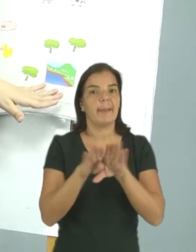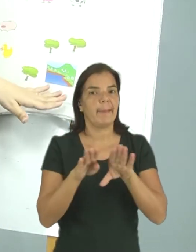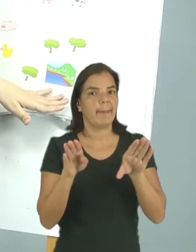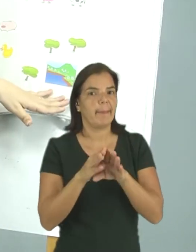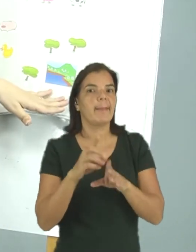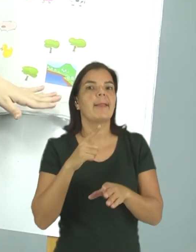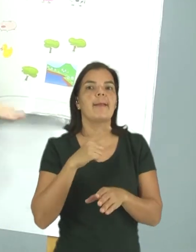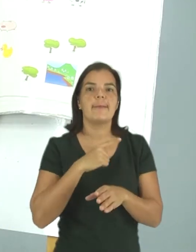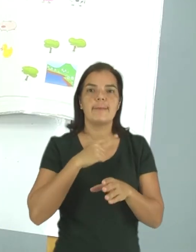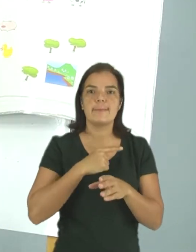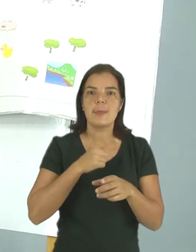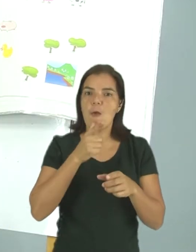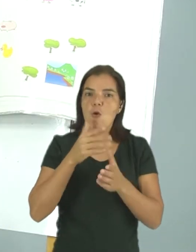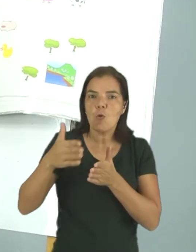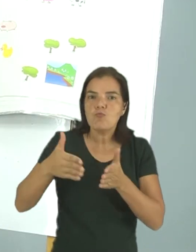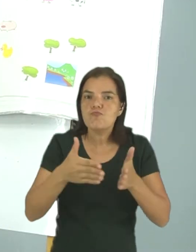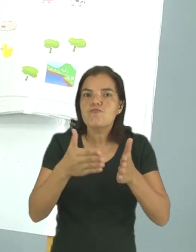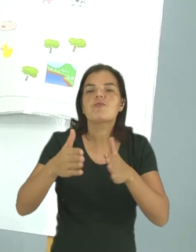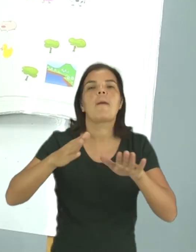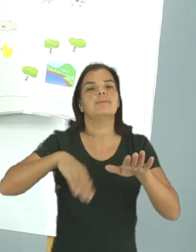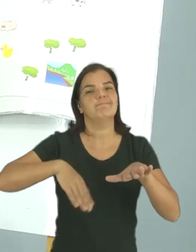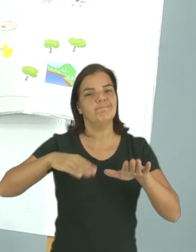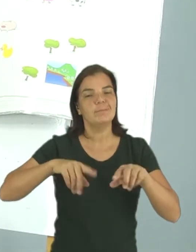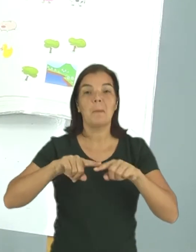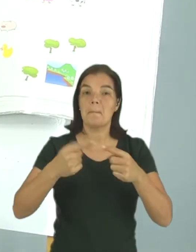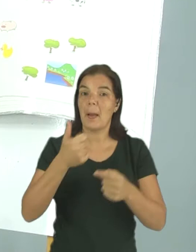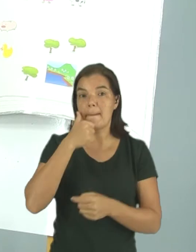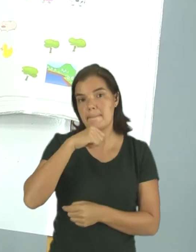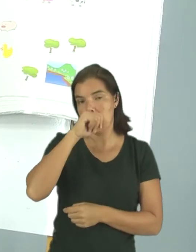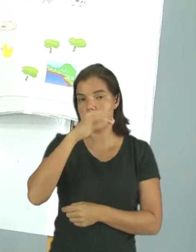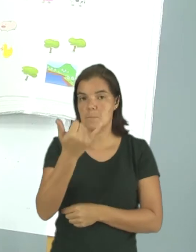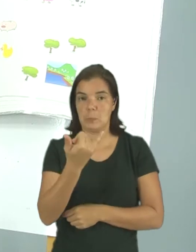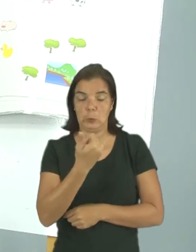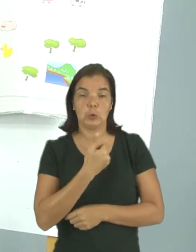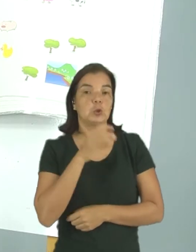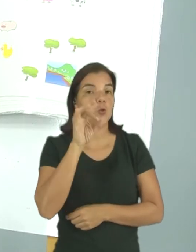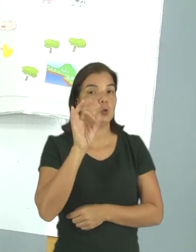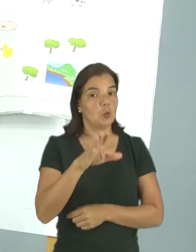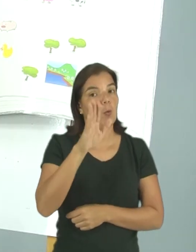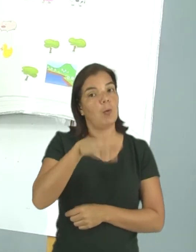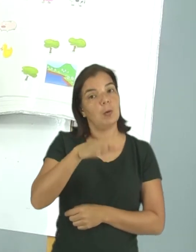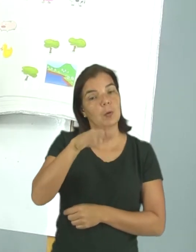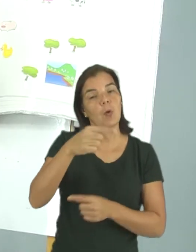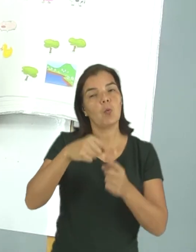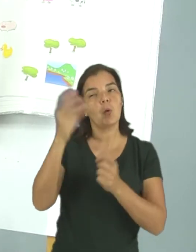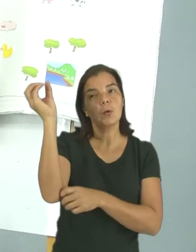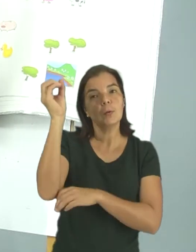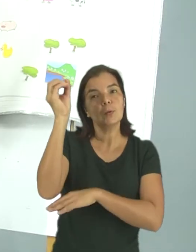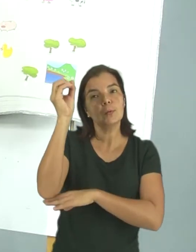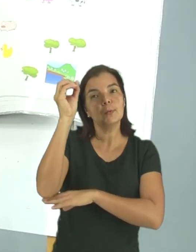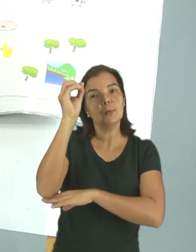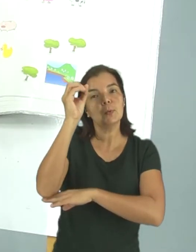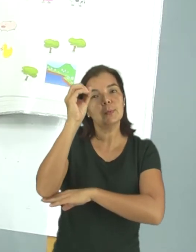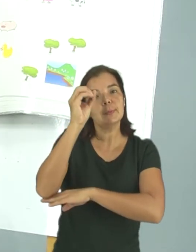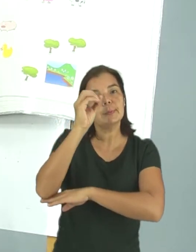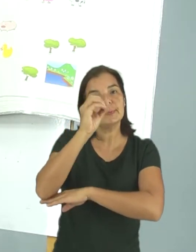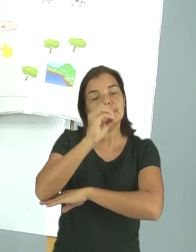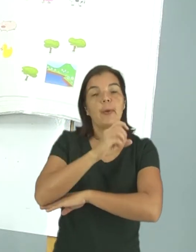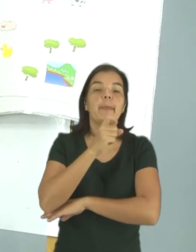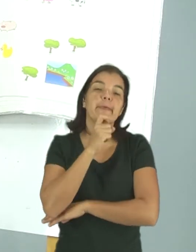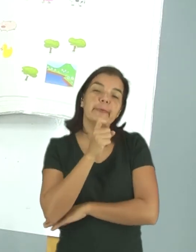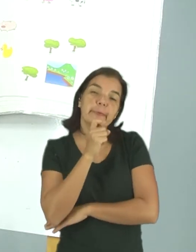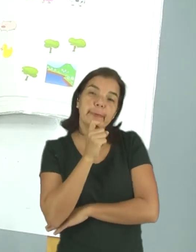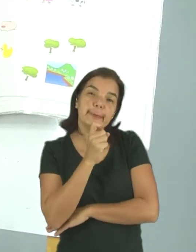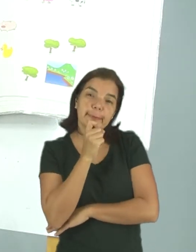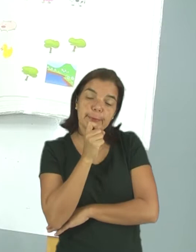também tem um açude, Que eu vou poder tomar banho. Mas minha mãe falou, Que só à tarde, Quando o sol estiver bem mais